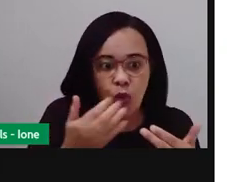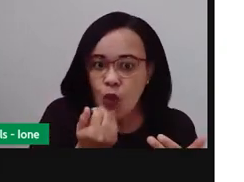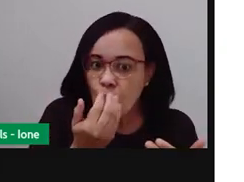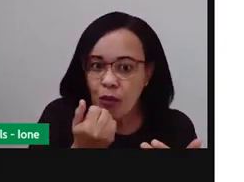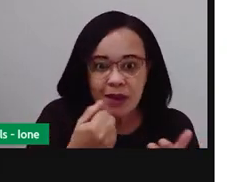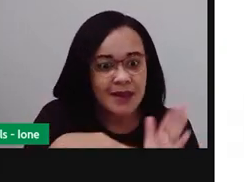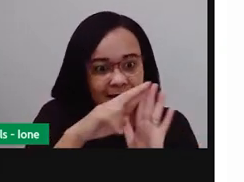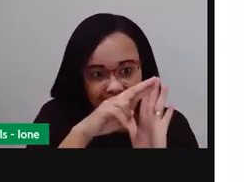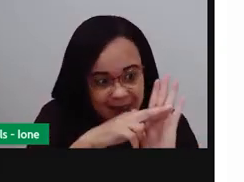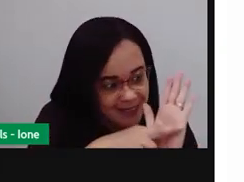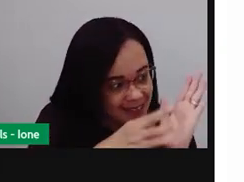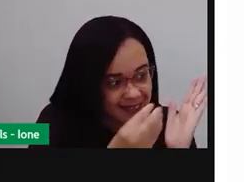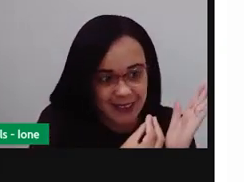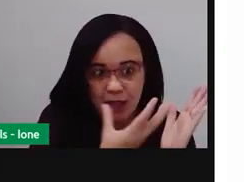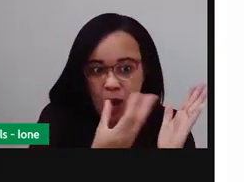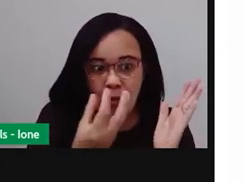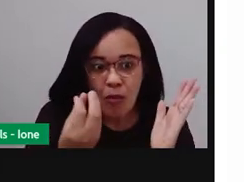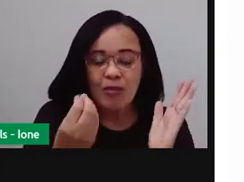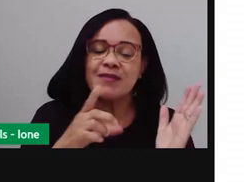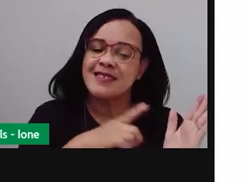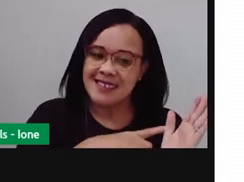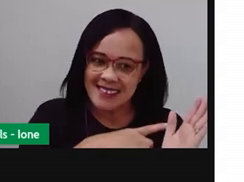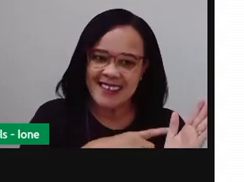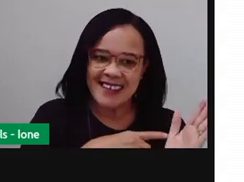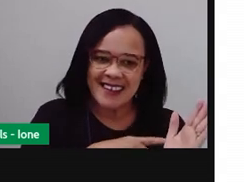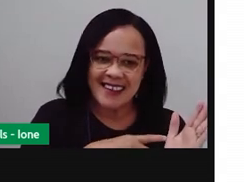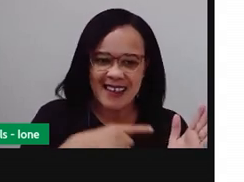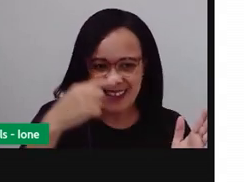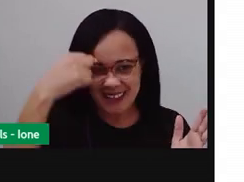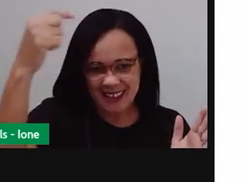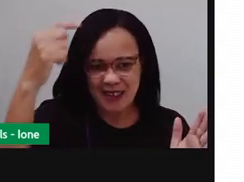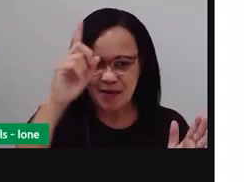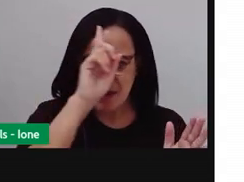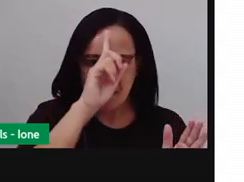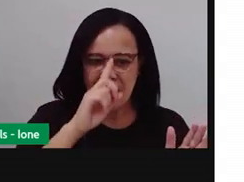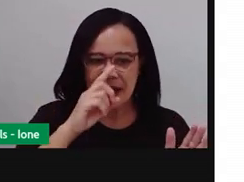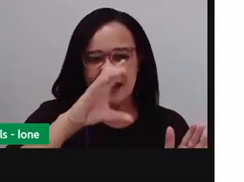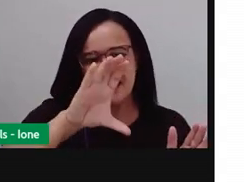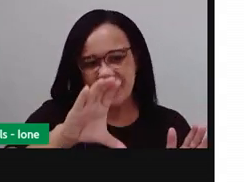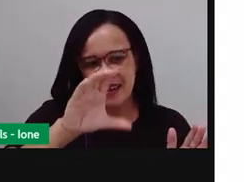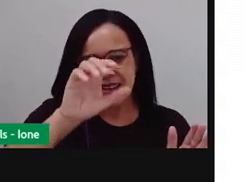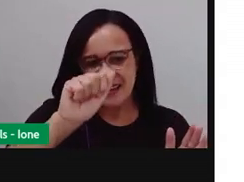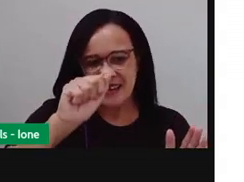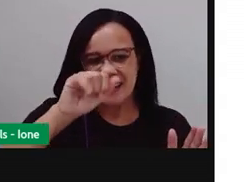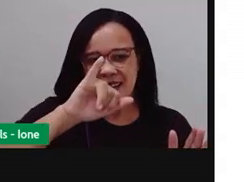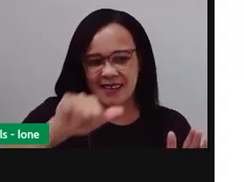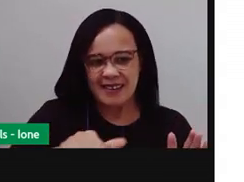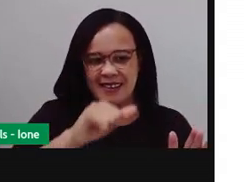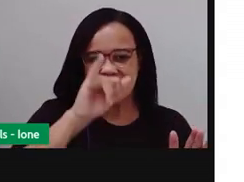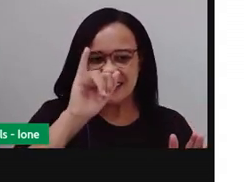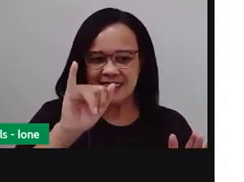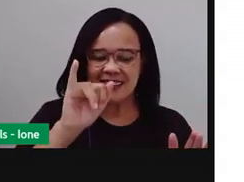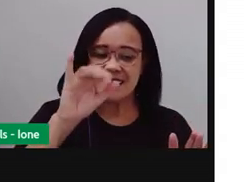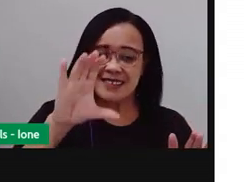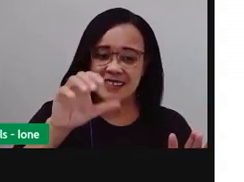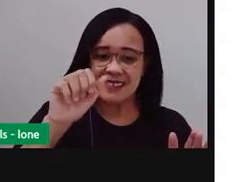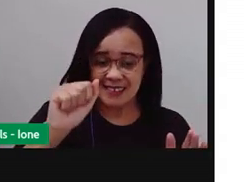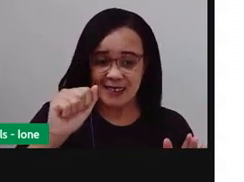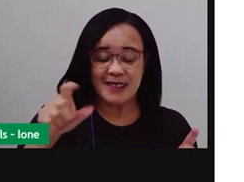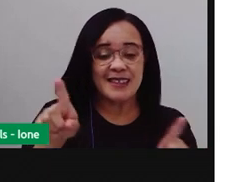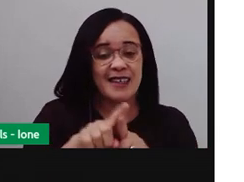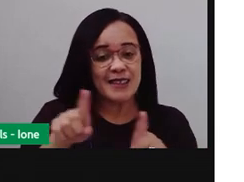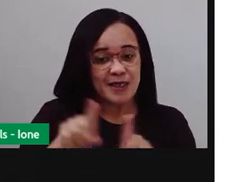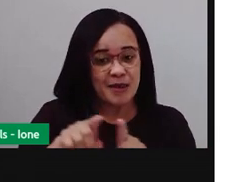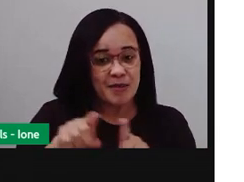receitas, como canjica, que é feita à base de milho, a pamonha,